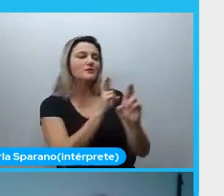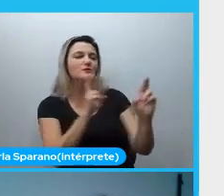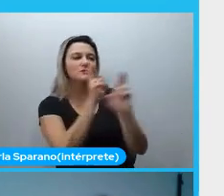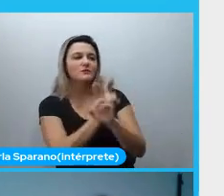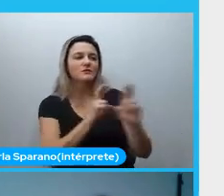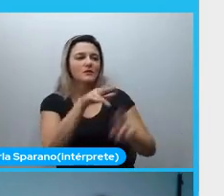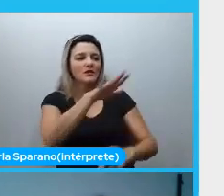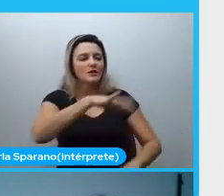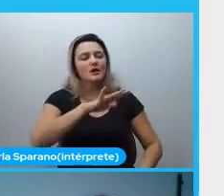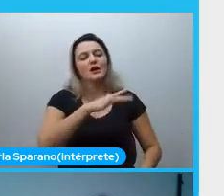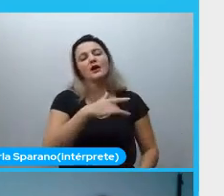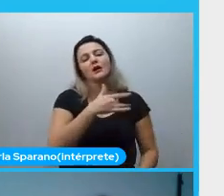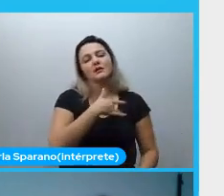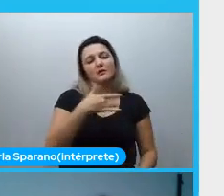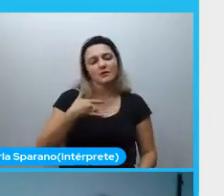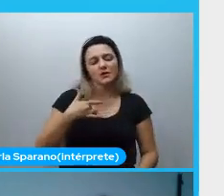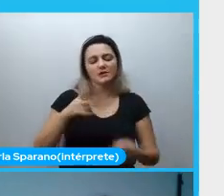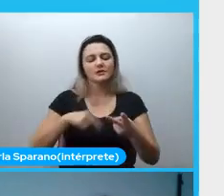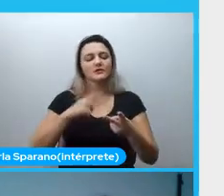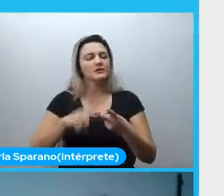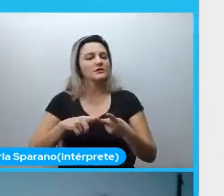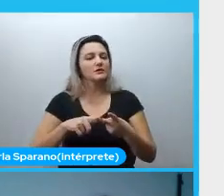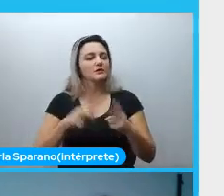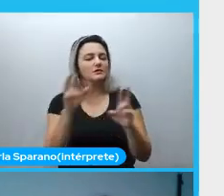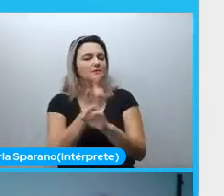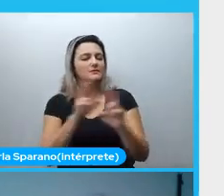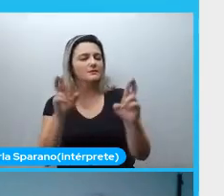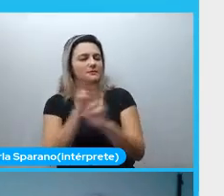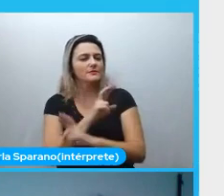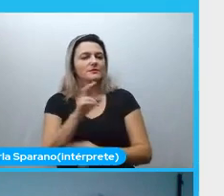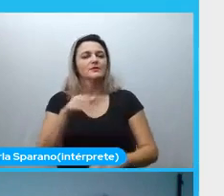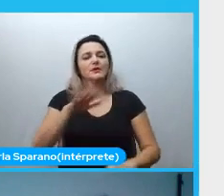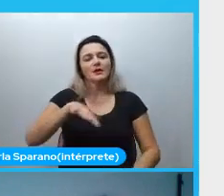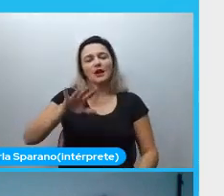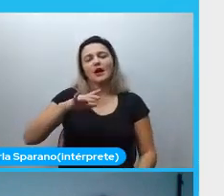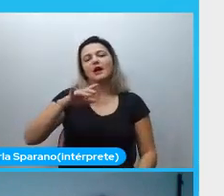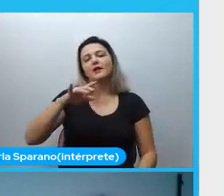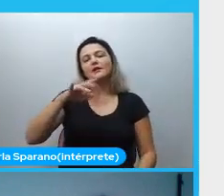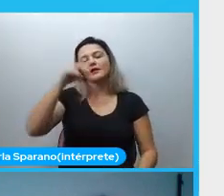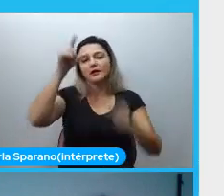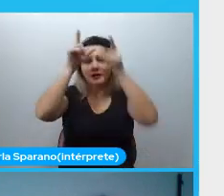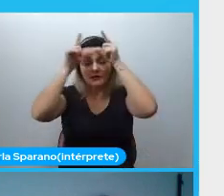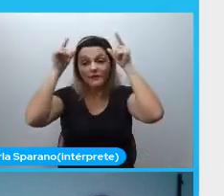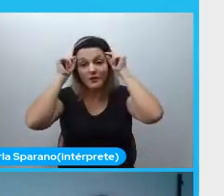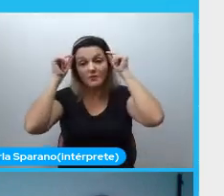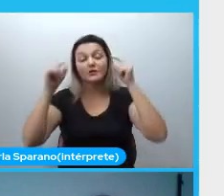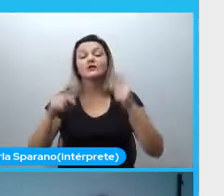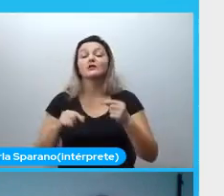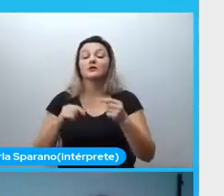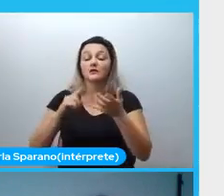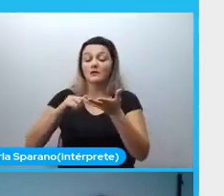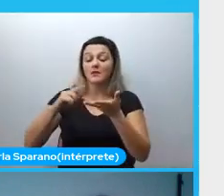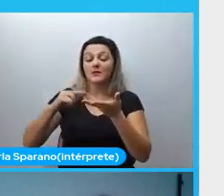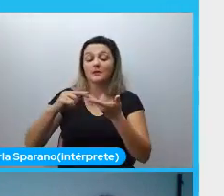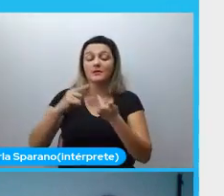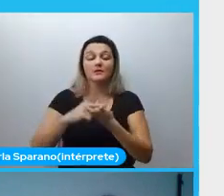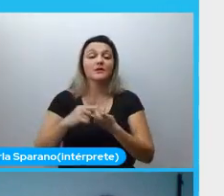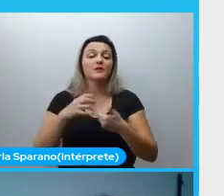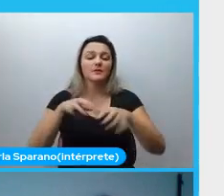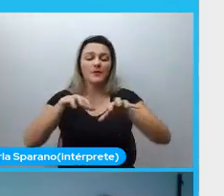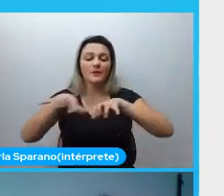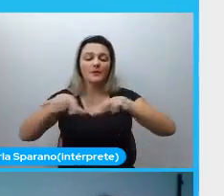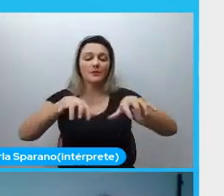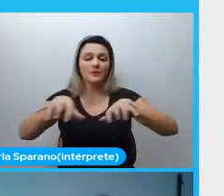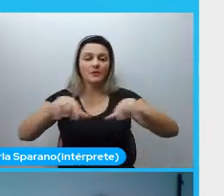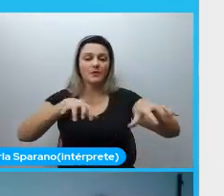medicina, auditoria em enfermagem, auditoria que são sessões que contabilizam